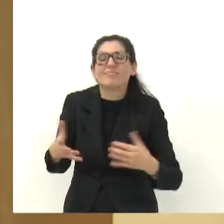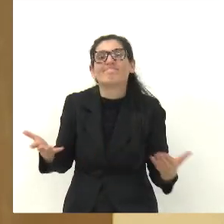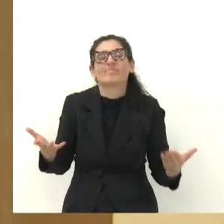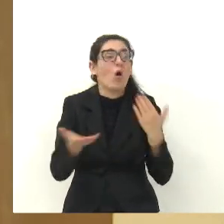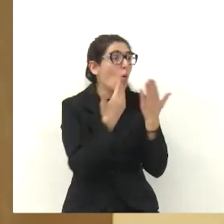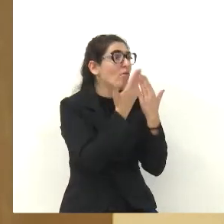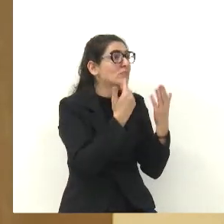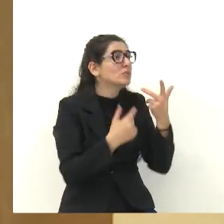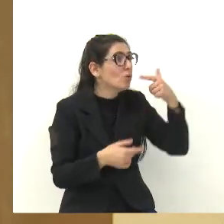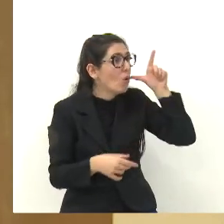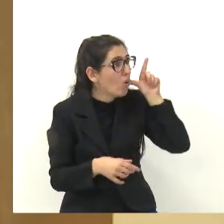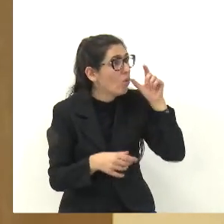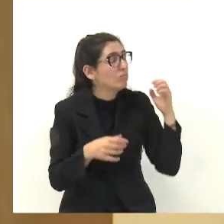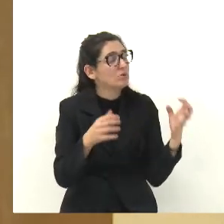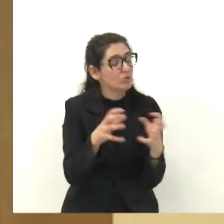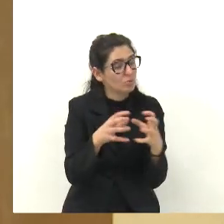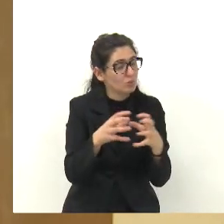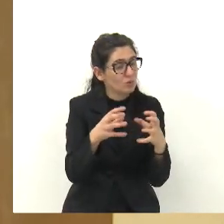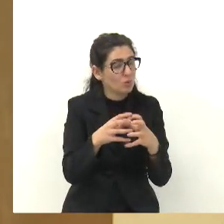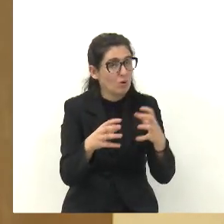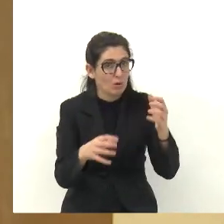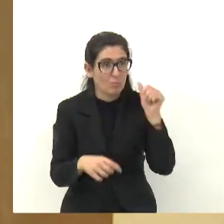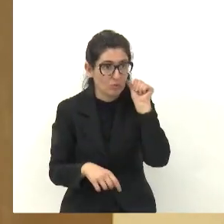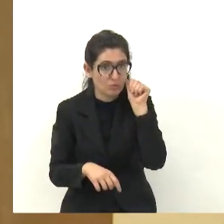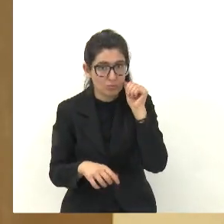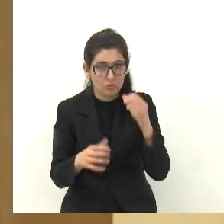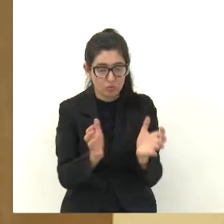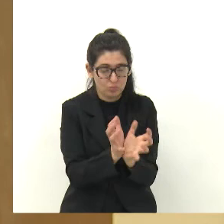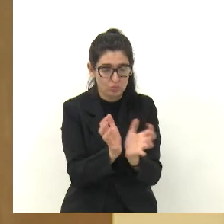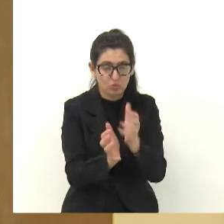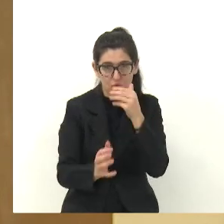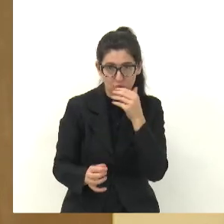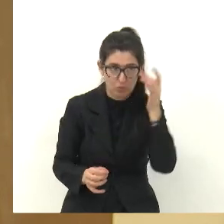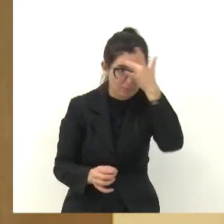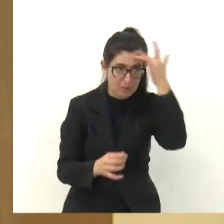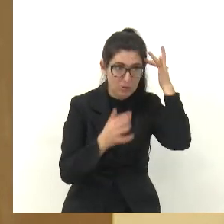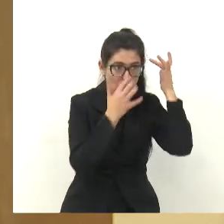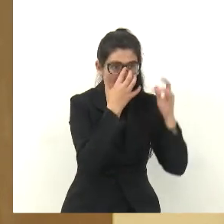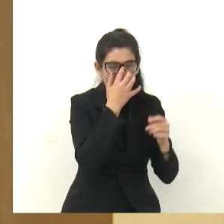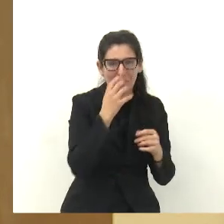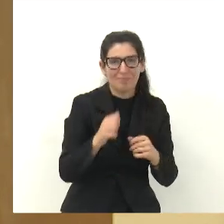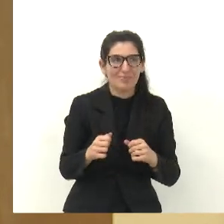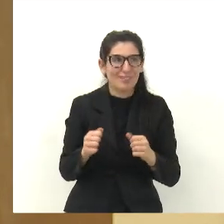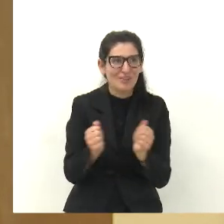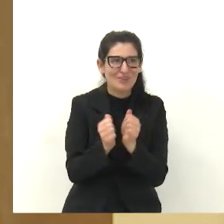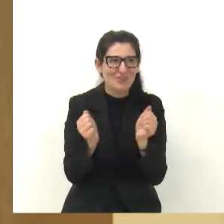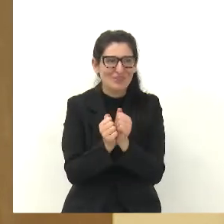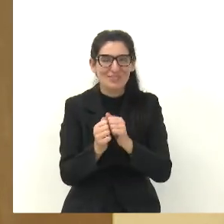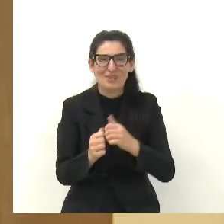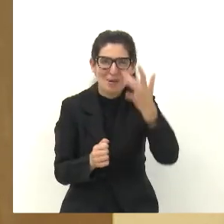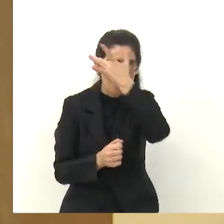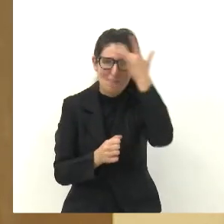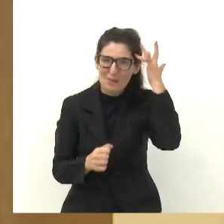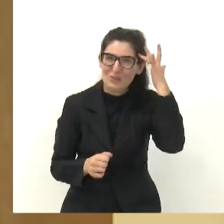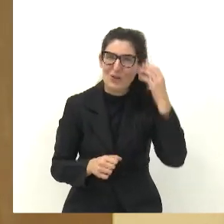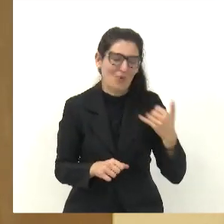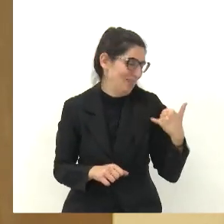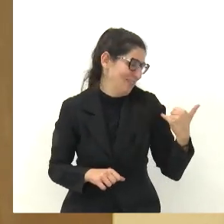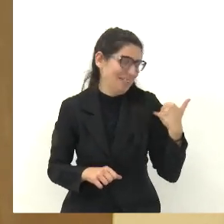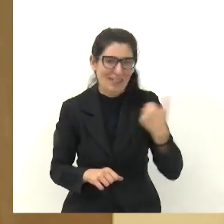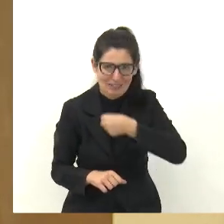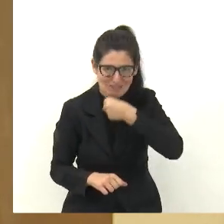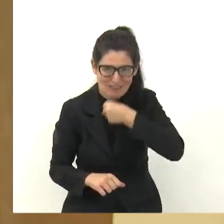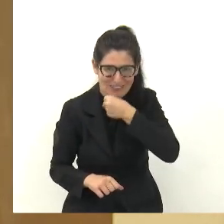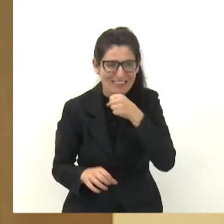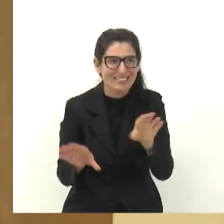serviço ruim, aquela rapaziada do João lá, o cabeludo, está lá. Só tem senhorzinho junto com eles, mas é os caras que resolvem o problema. O Arildo pode